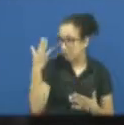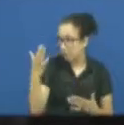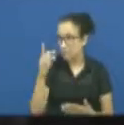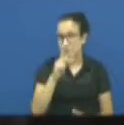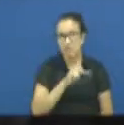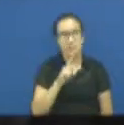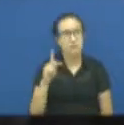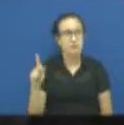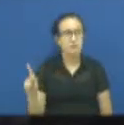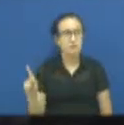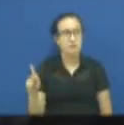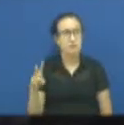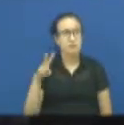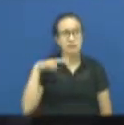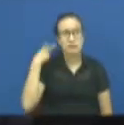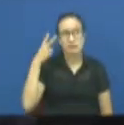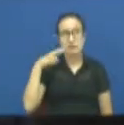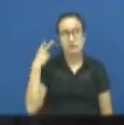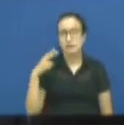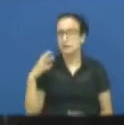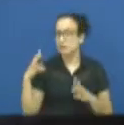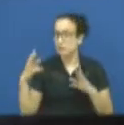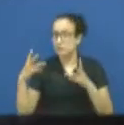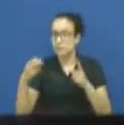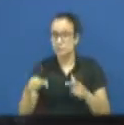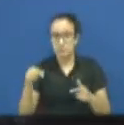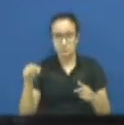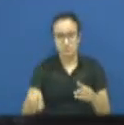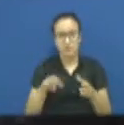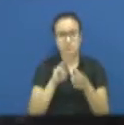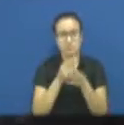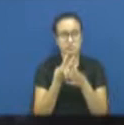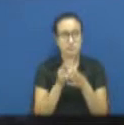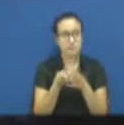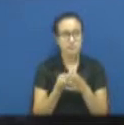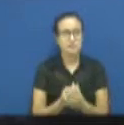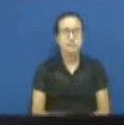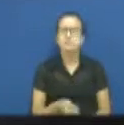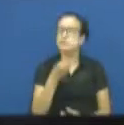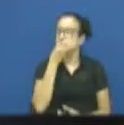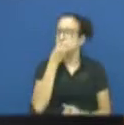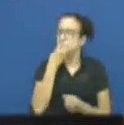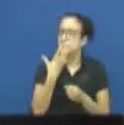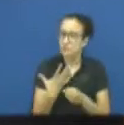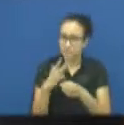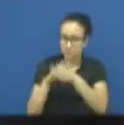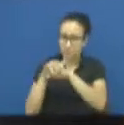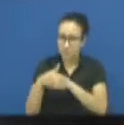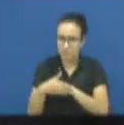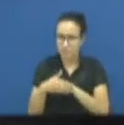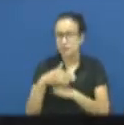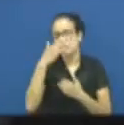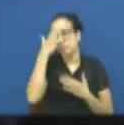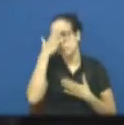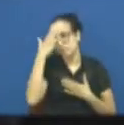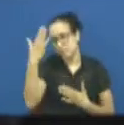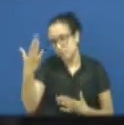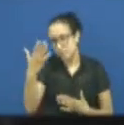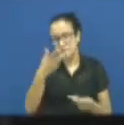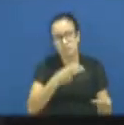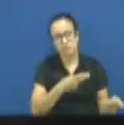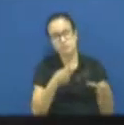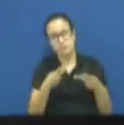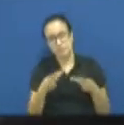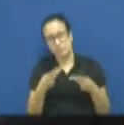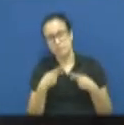nobres vereadores, membros da mesa diretora, vereadores e vereadoras, boa noite e muito obrigado por me receber nessa casa.